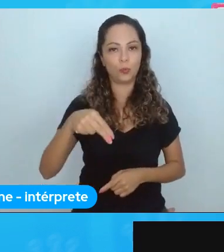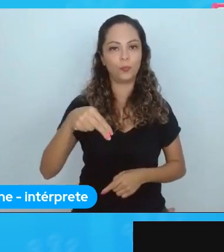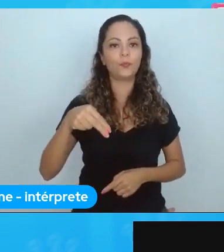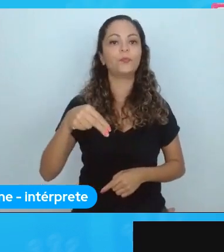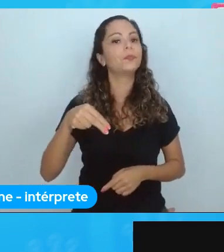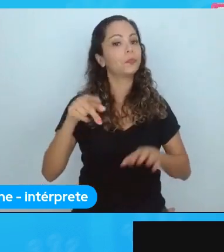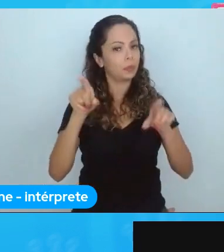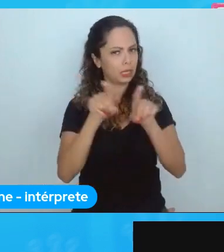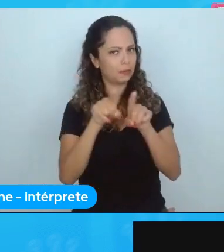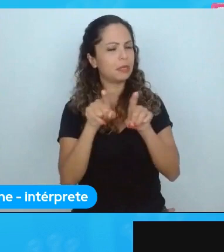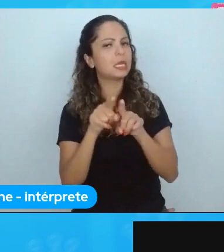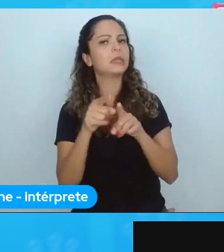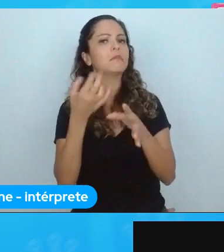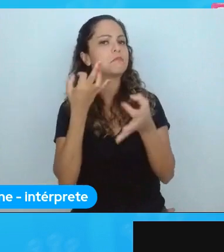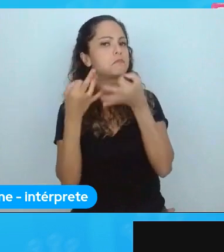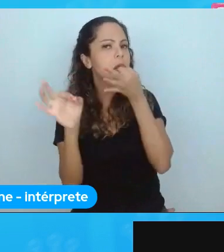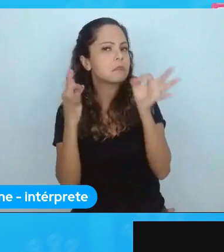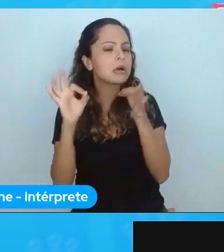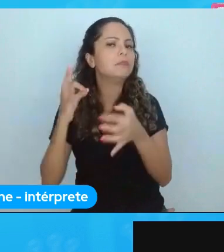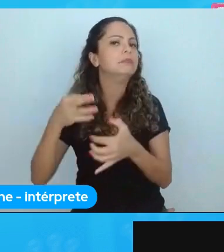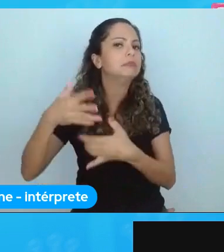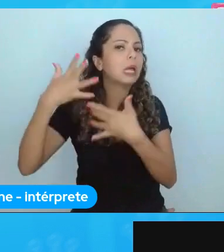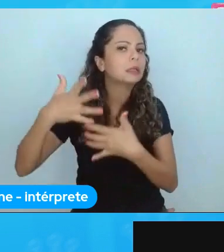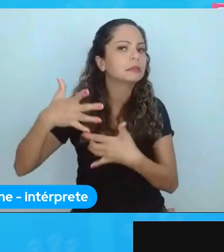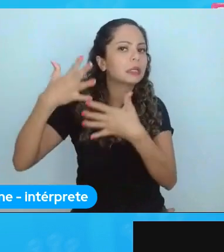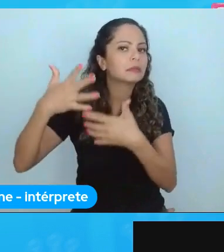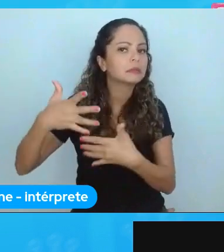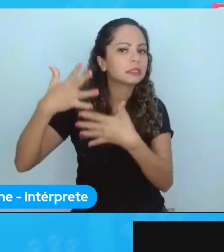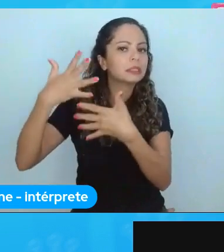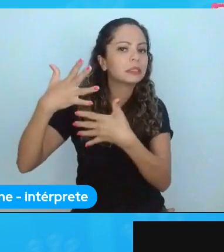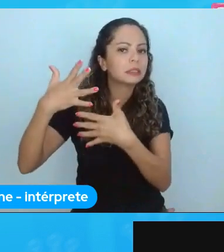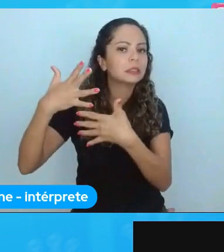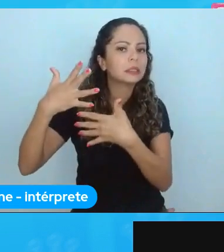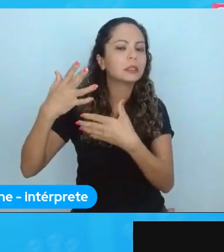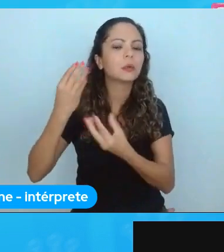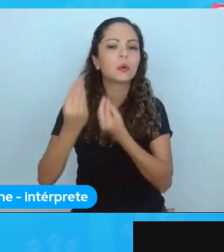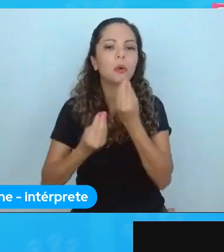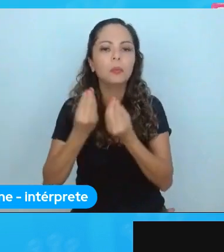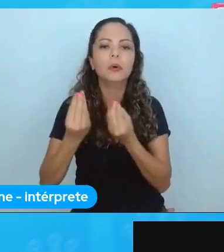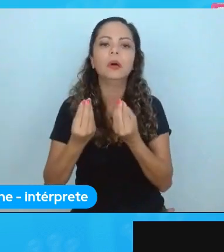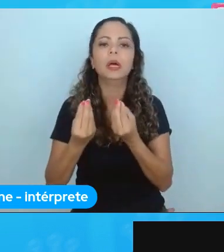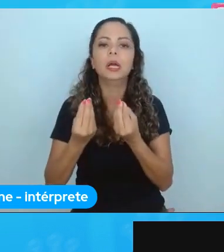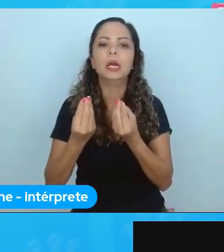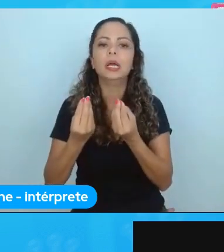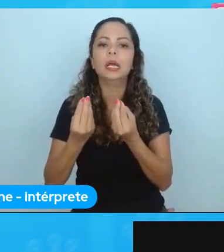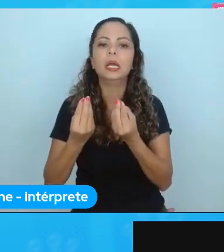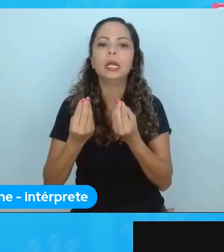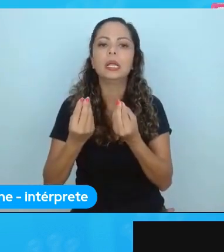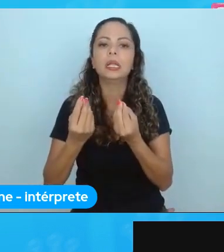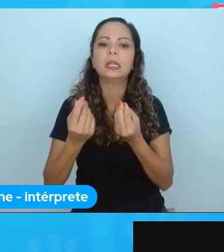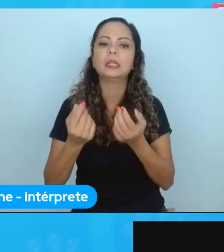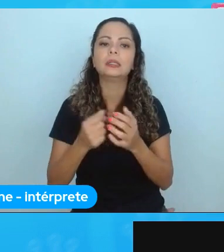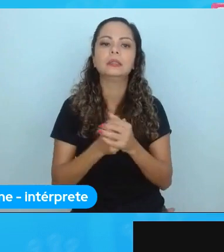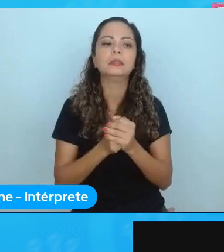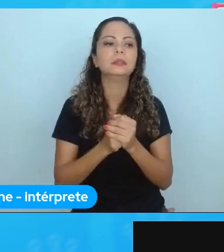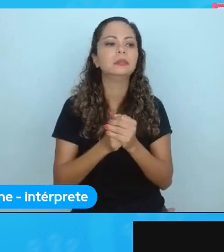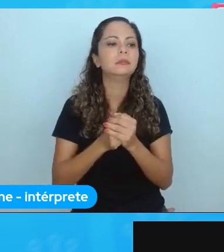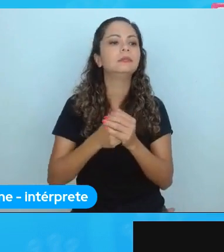comentários, um deles parece que o termo de consentimento é livre, escarecido,